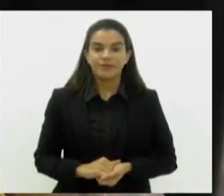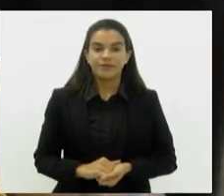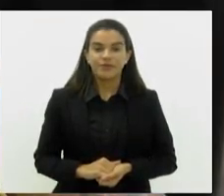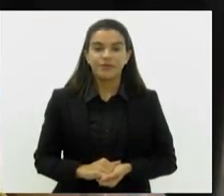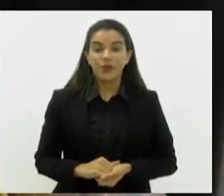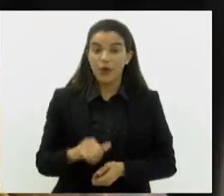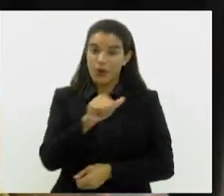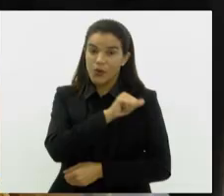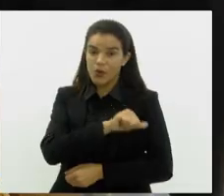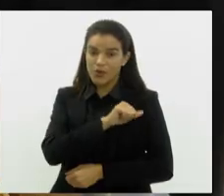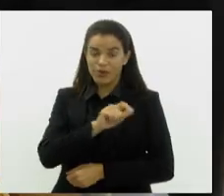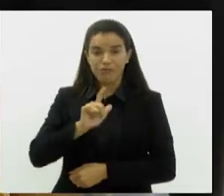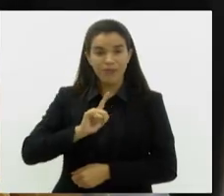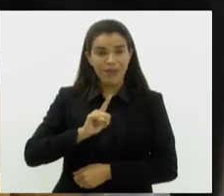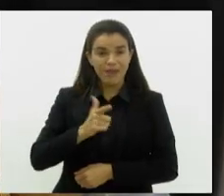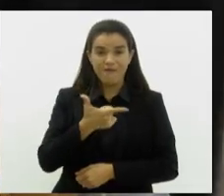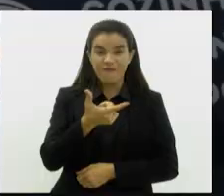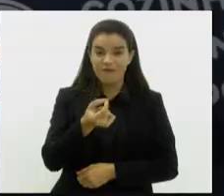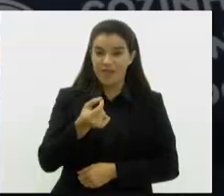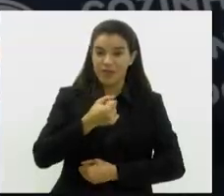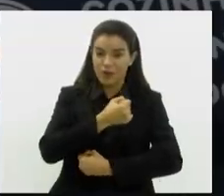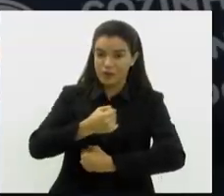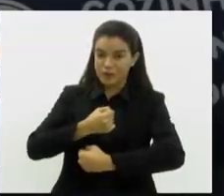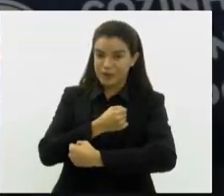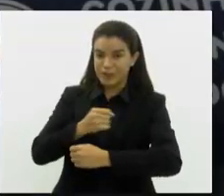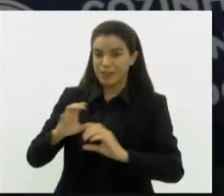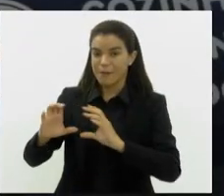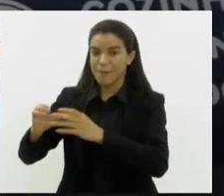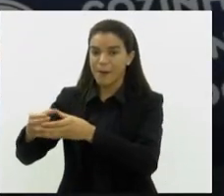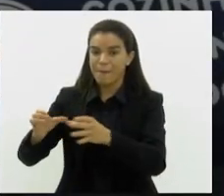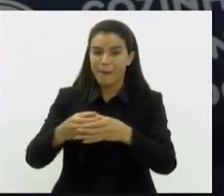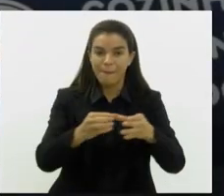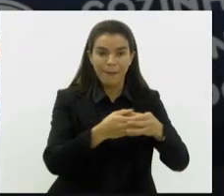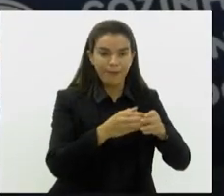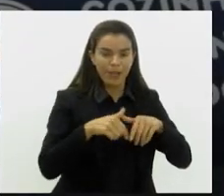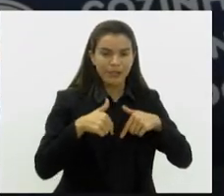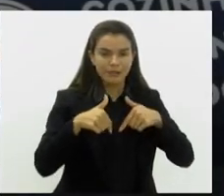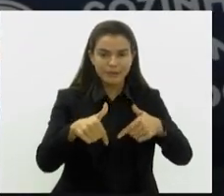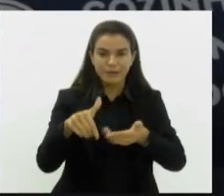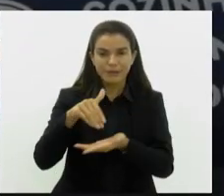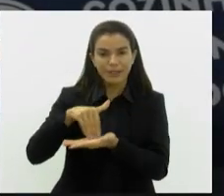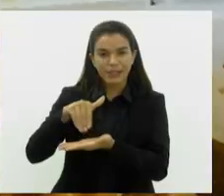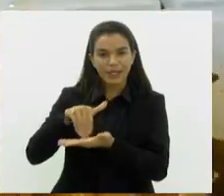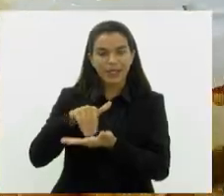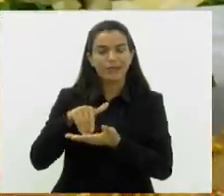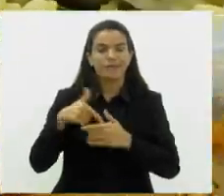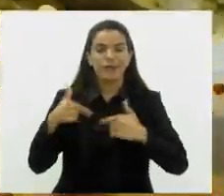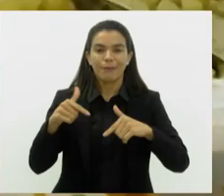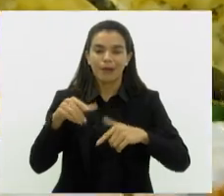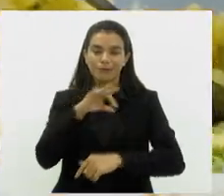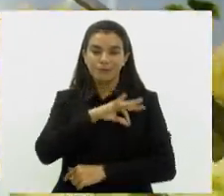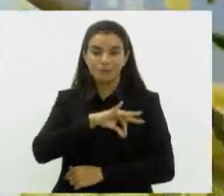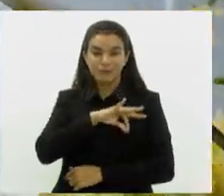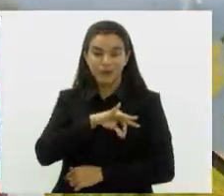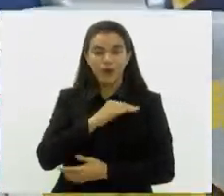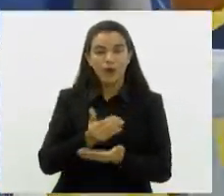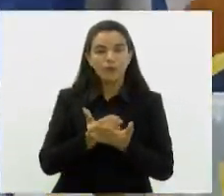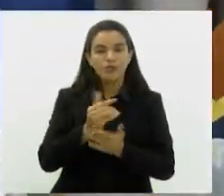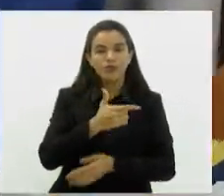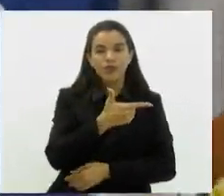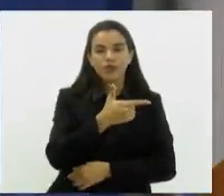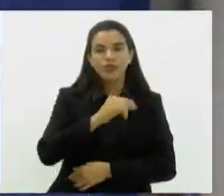O Rio já dispõe de 20 cozinhas comunitárias. A iniciativa da Secretaria Municipal de Trabalho e Renda teve início em junho de